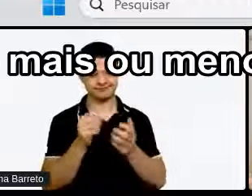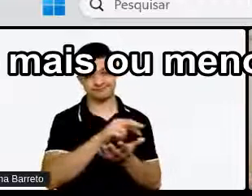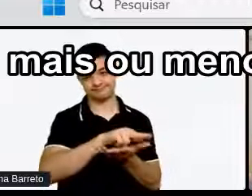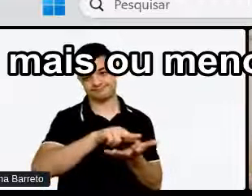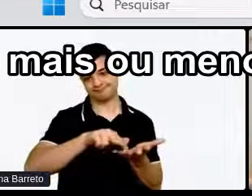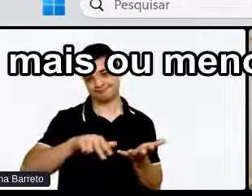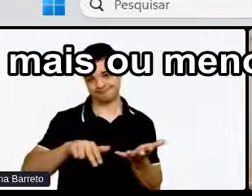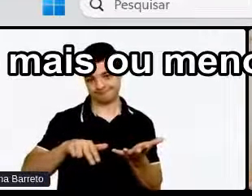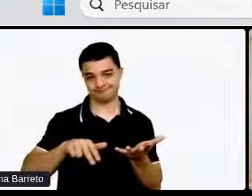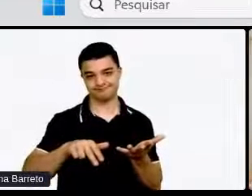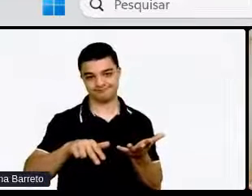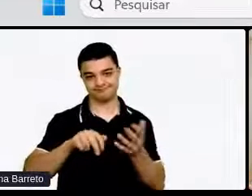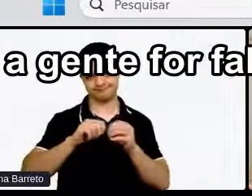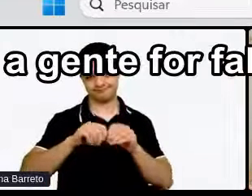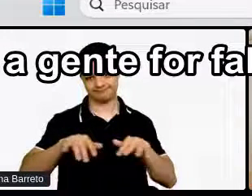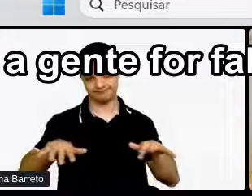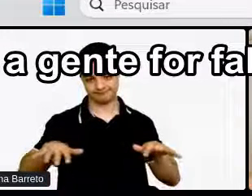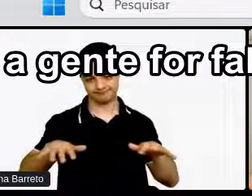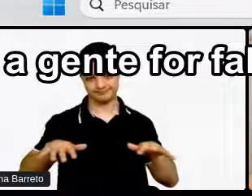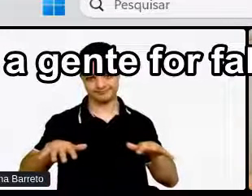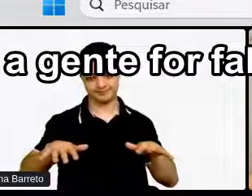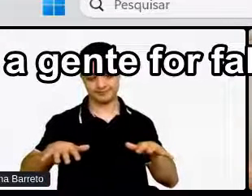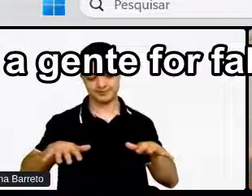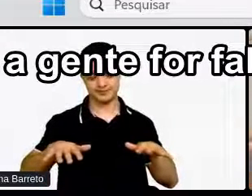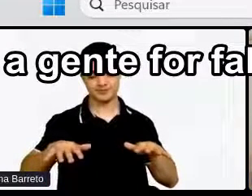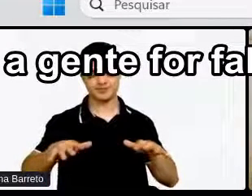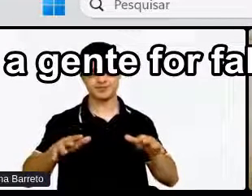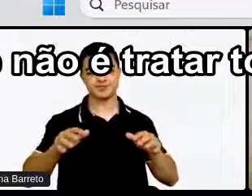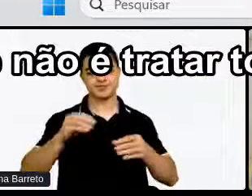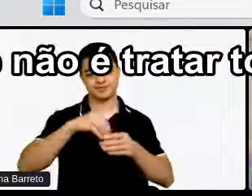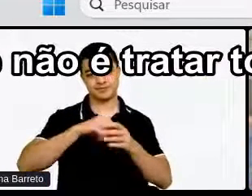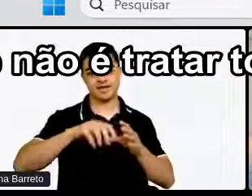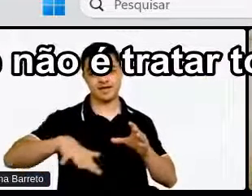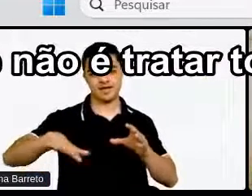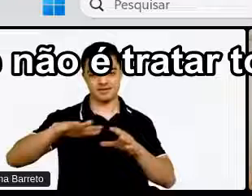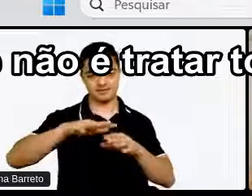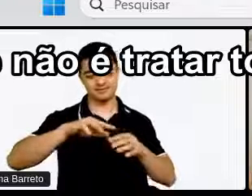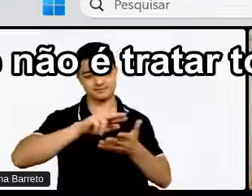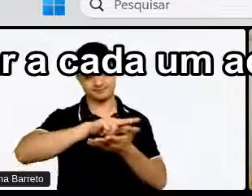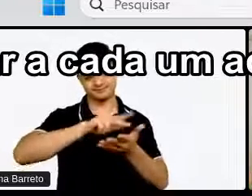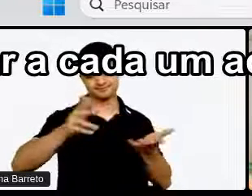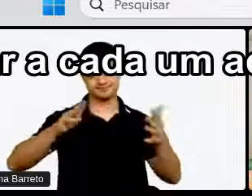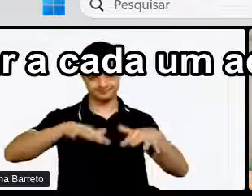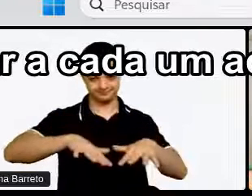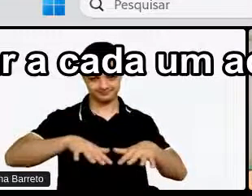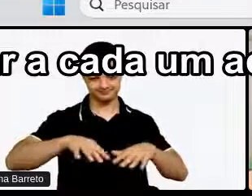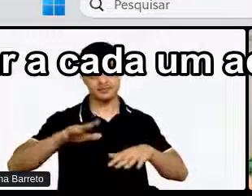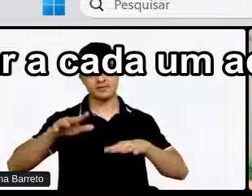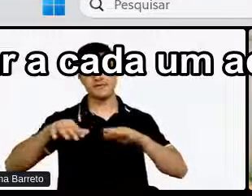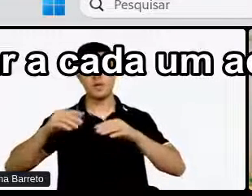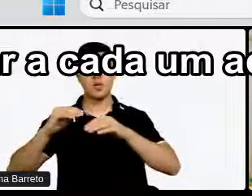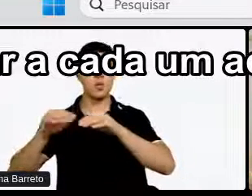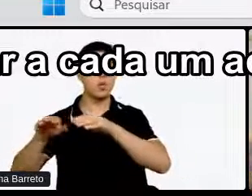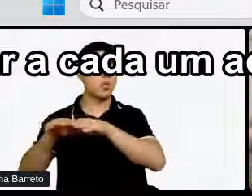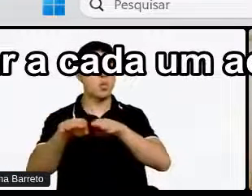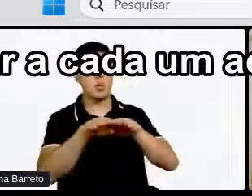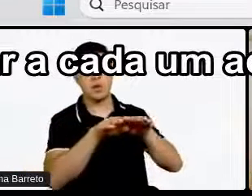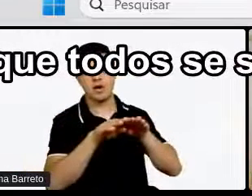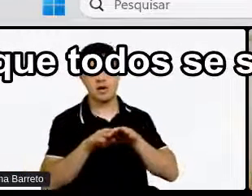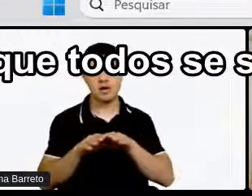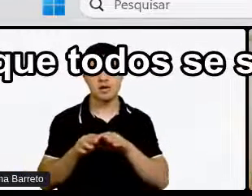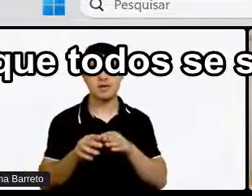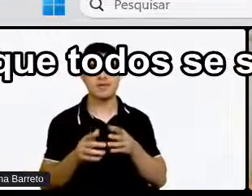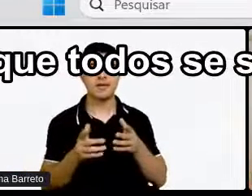E mais ou menos Na inclusão Se a gente for falar Em equidade Que não é tratar Todo mundo igual Mas é dar a cada um Aquilo que é